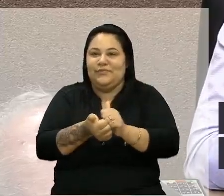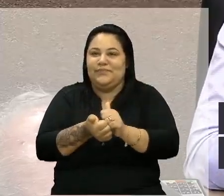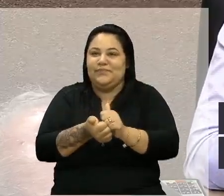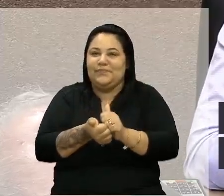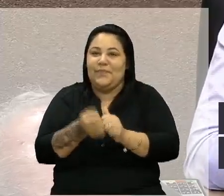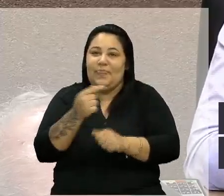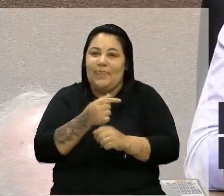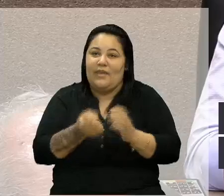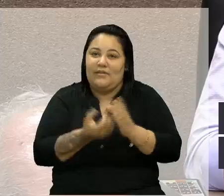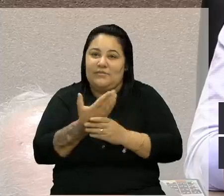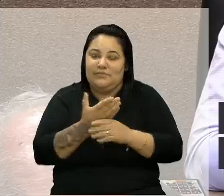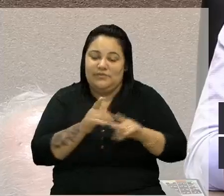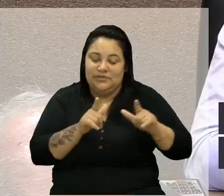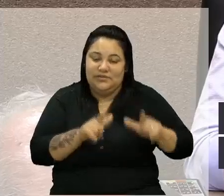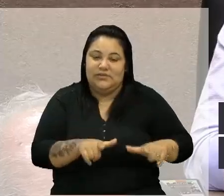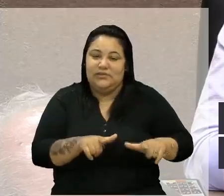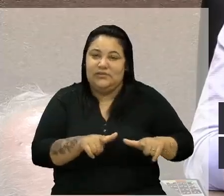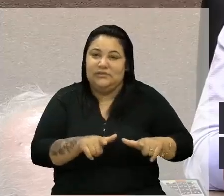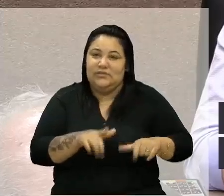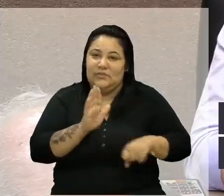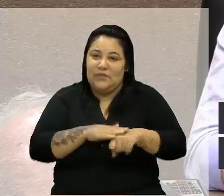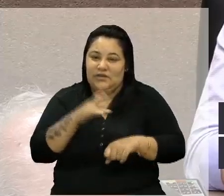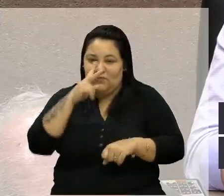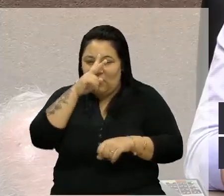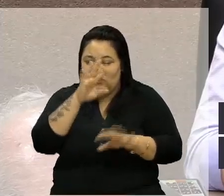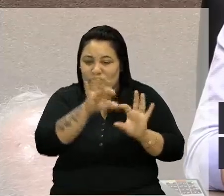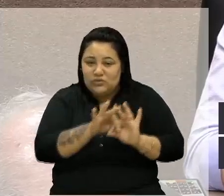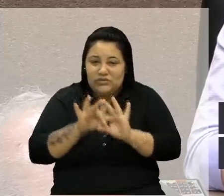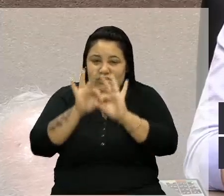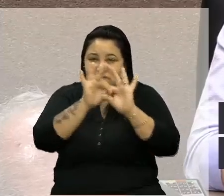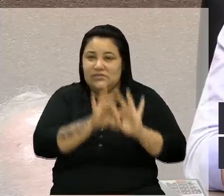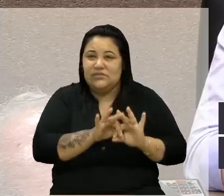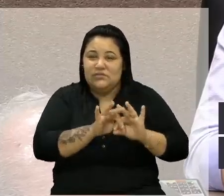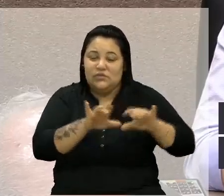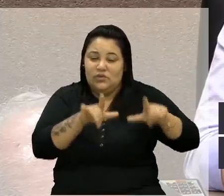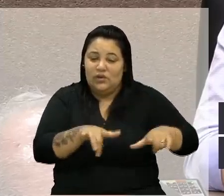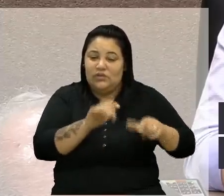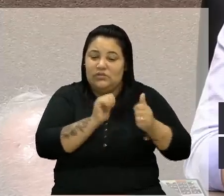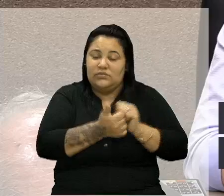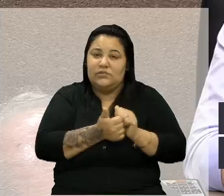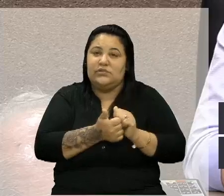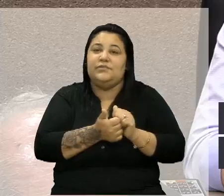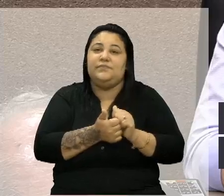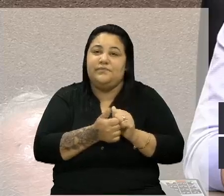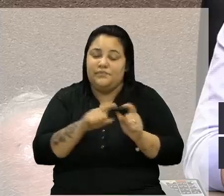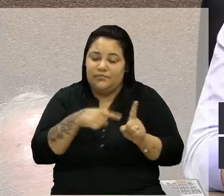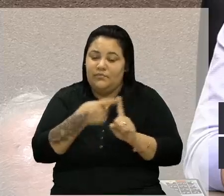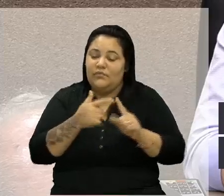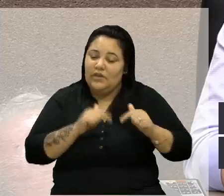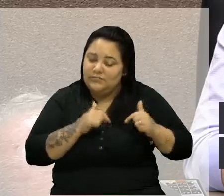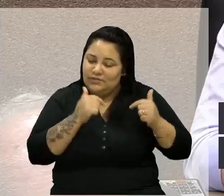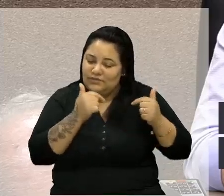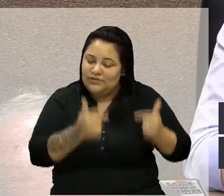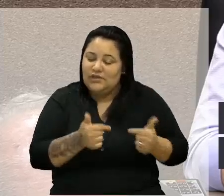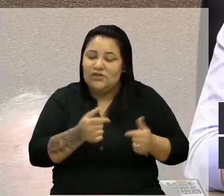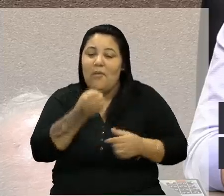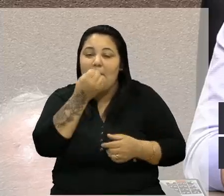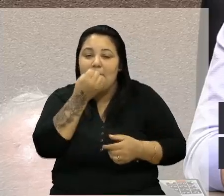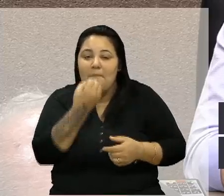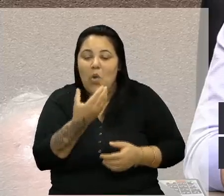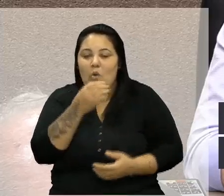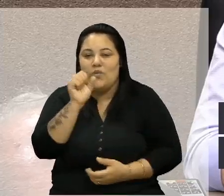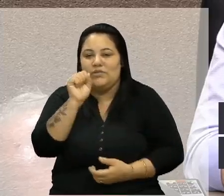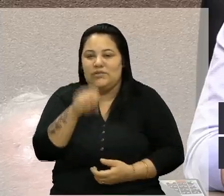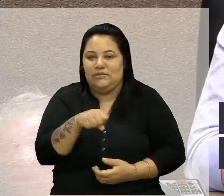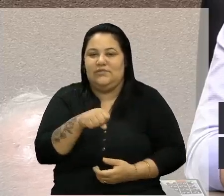da criação, né, do fortalecimento, na realidade, desse banco do esporte é mais uma ação muito propositiva, muito